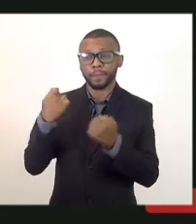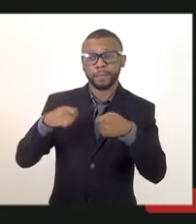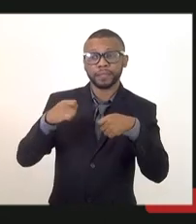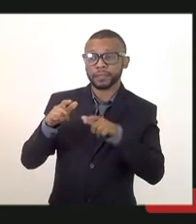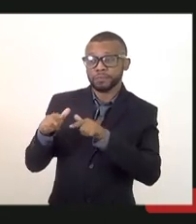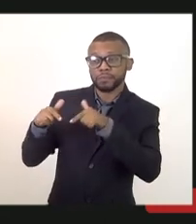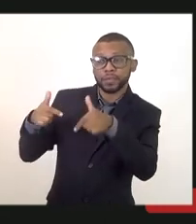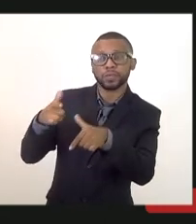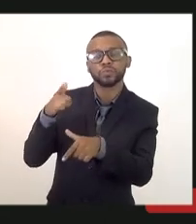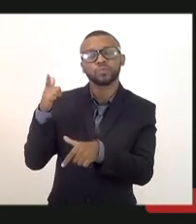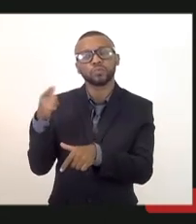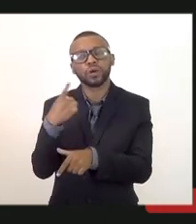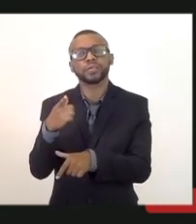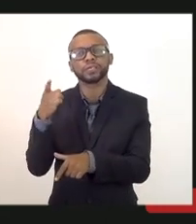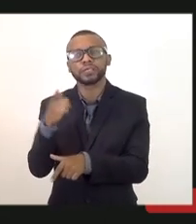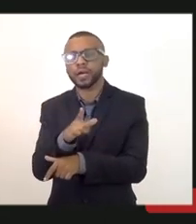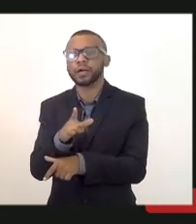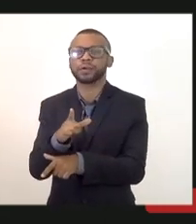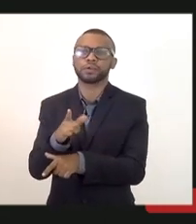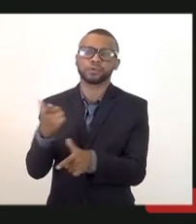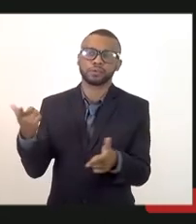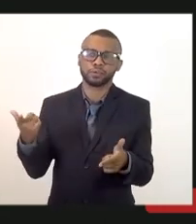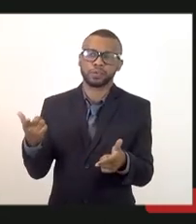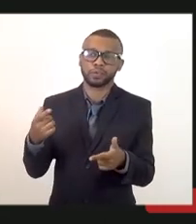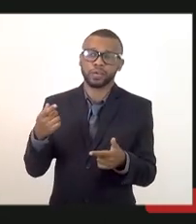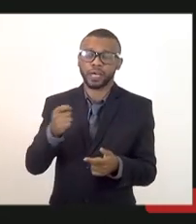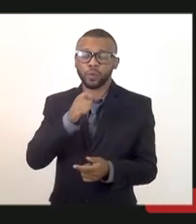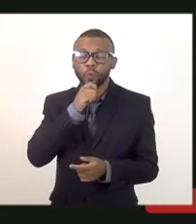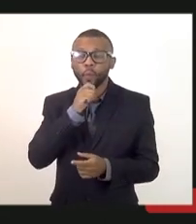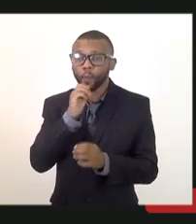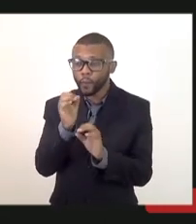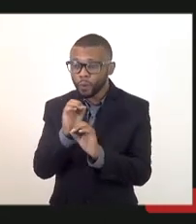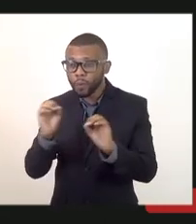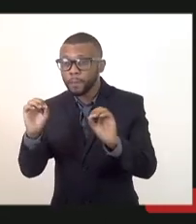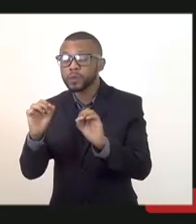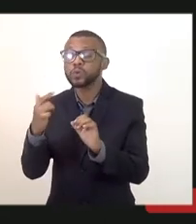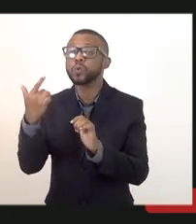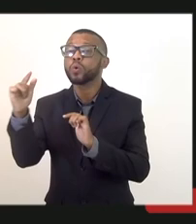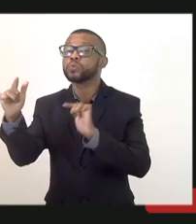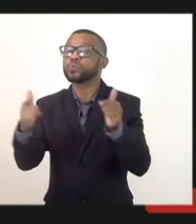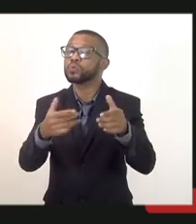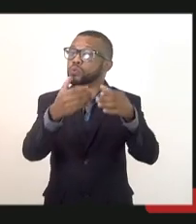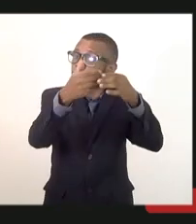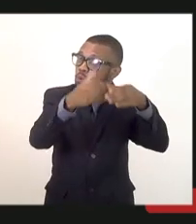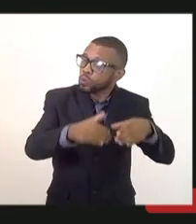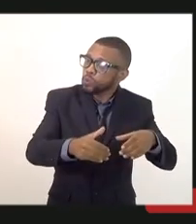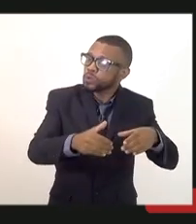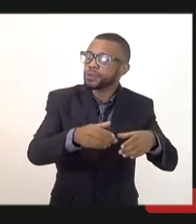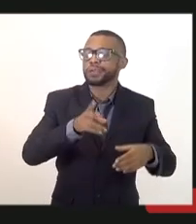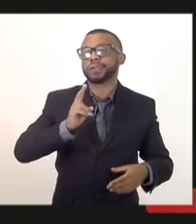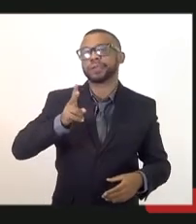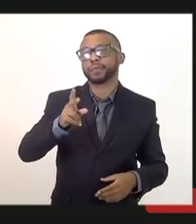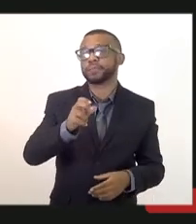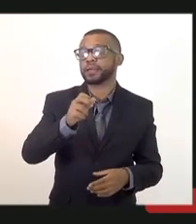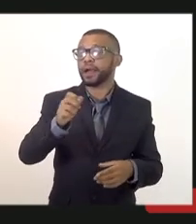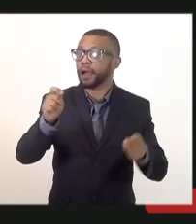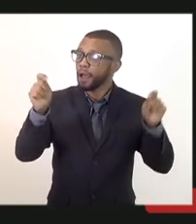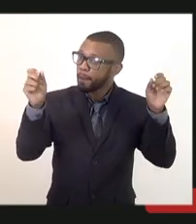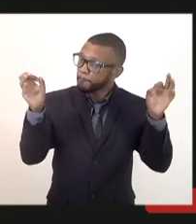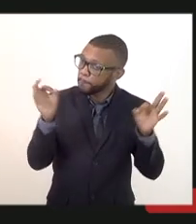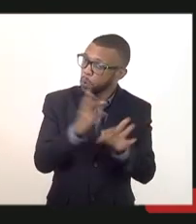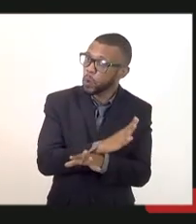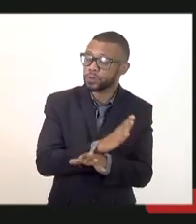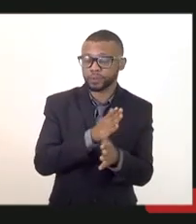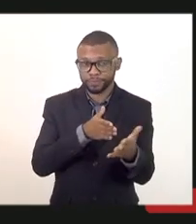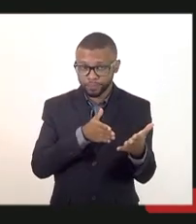conforme eu falei anteriormente nenhuma das outras secretarias que os concursados tem que estar eles foram